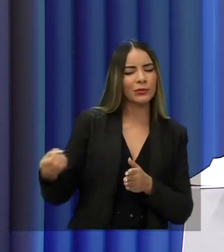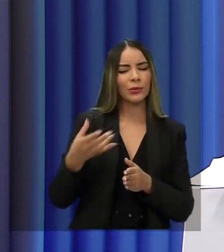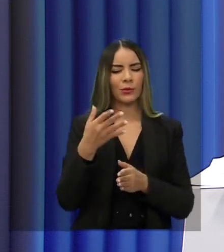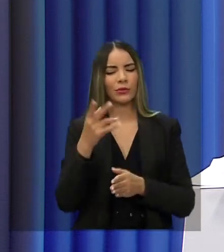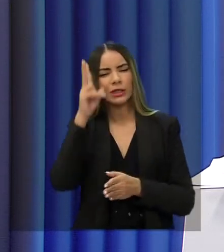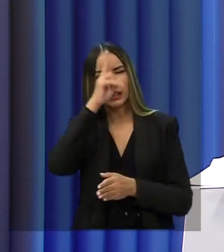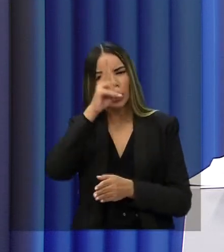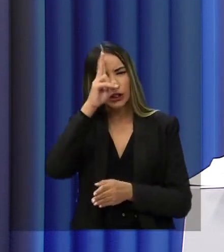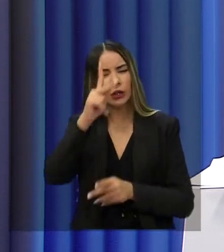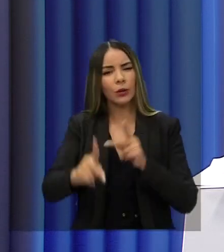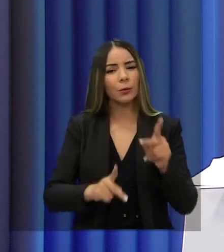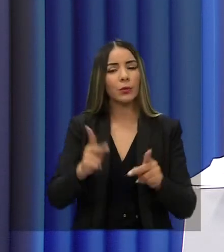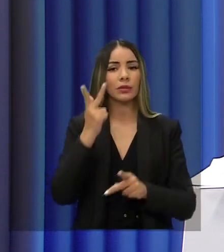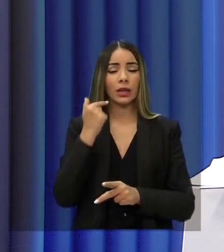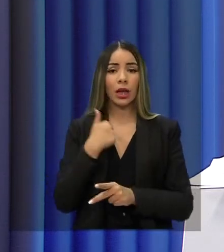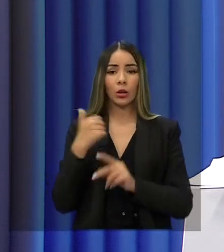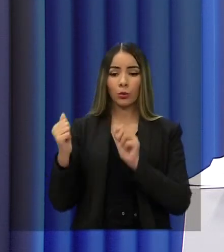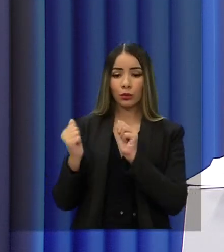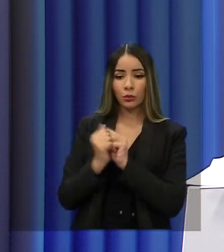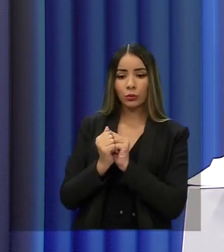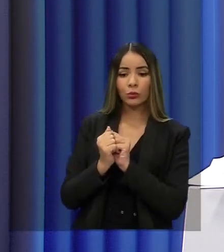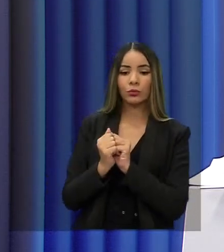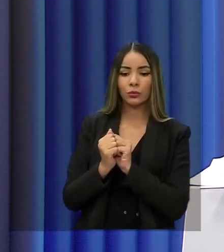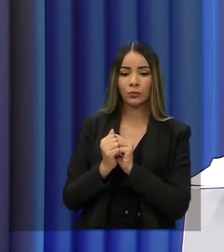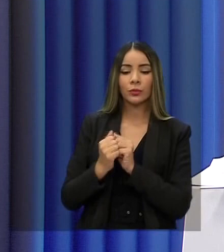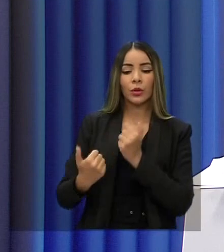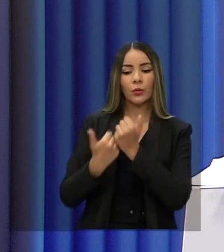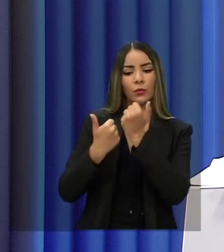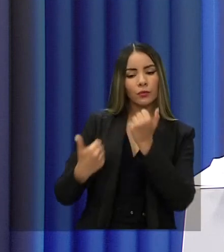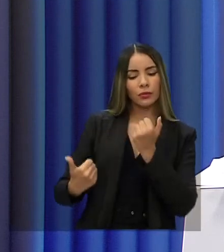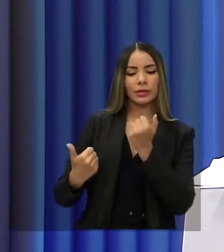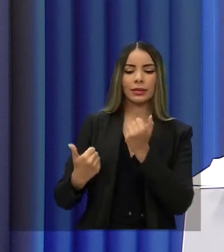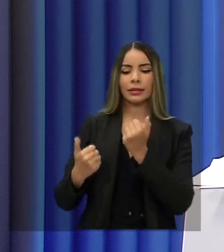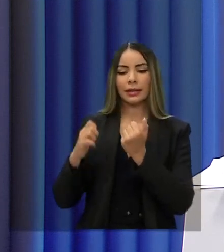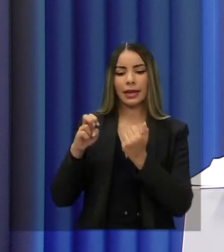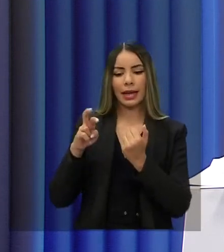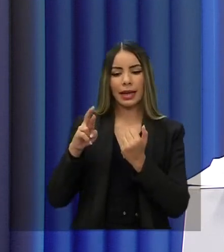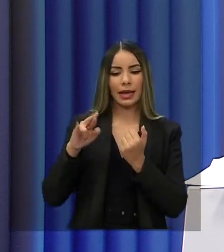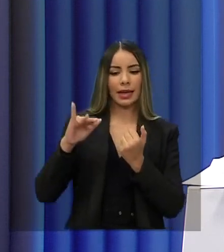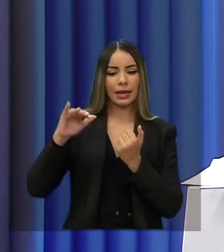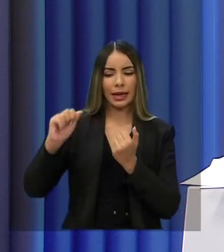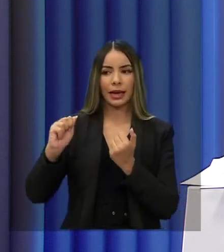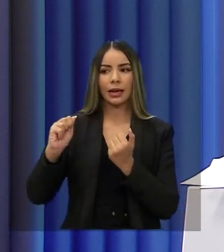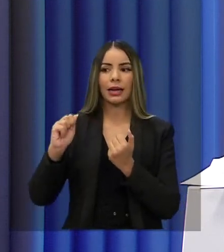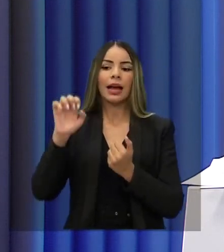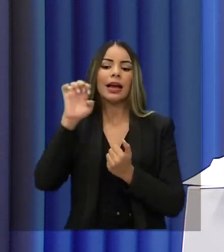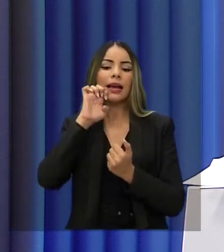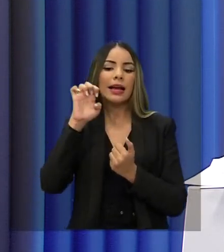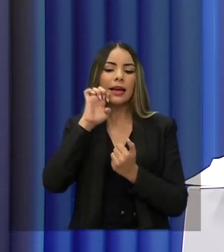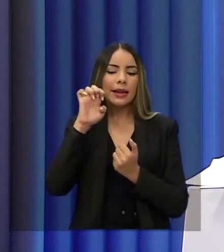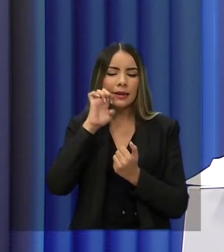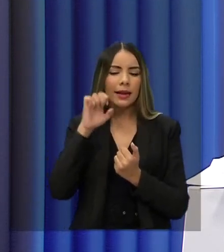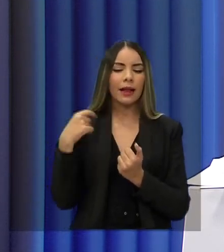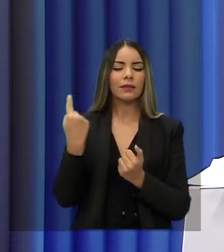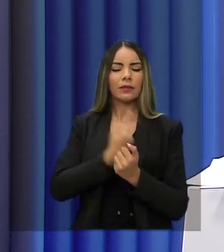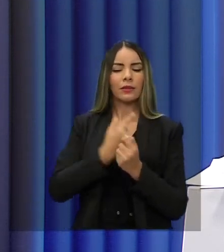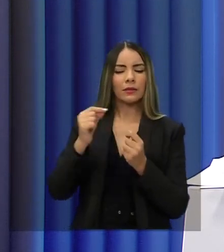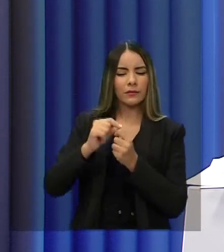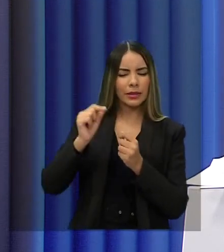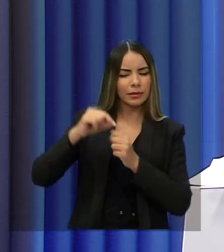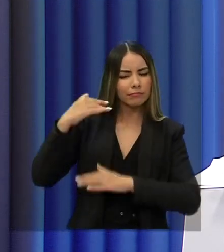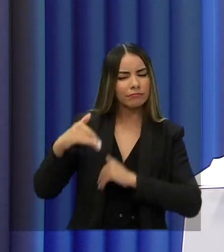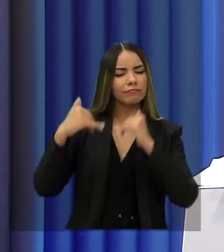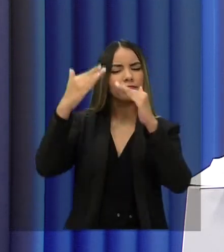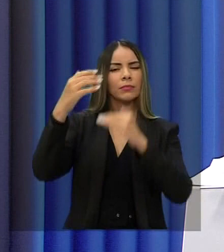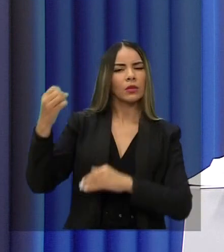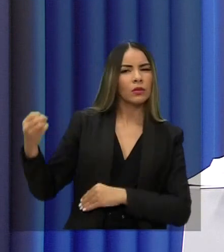cearense. Eu estou ao lado do meu vice, Domingos Filho, da senadora Erika Amorim, para construir um ciclo novo de prosperidade, de